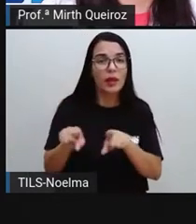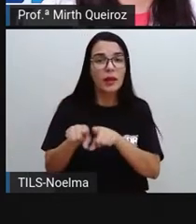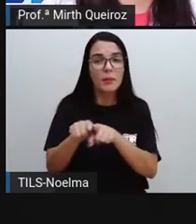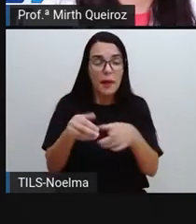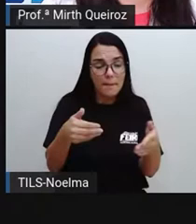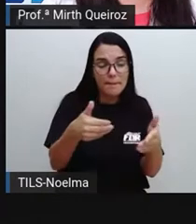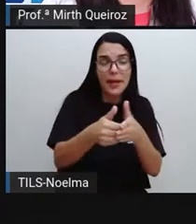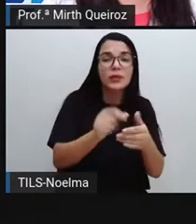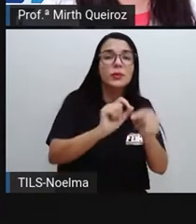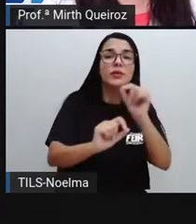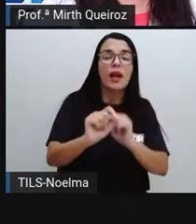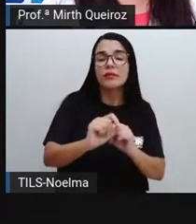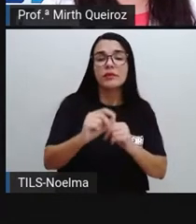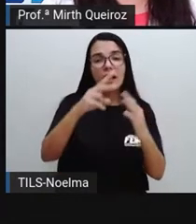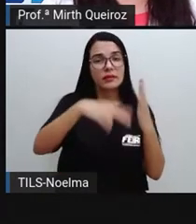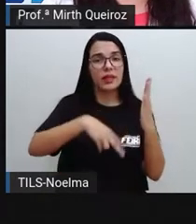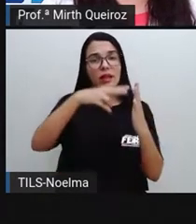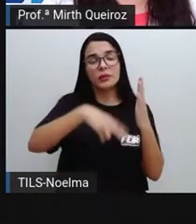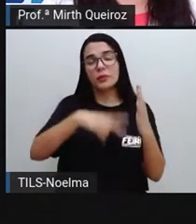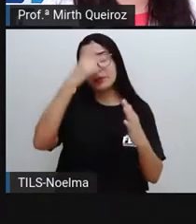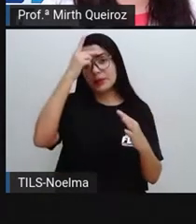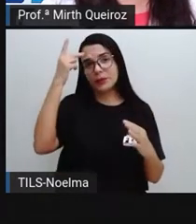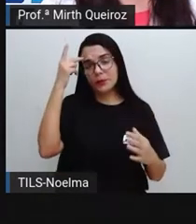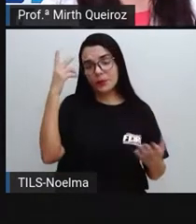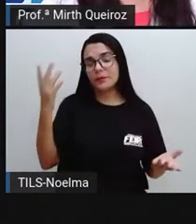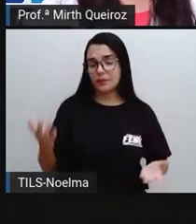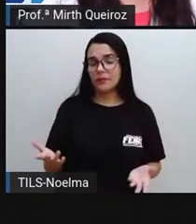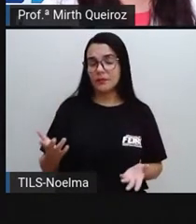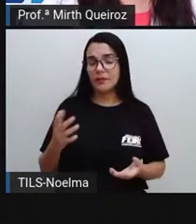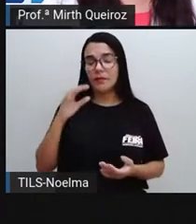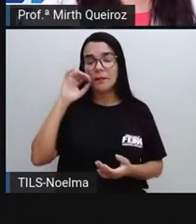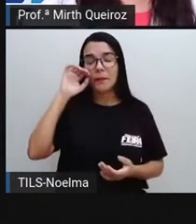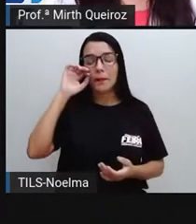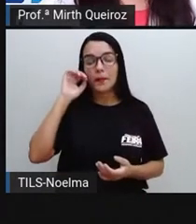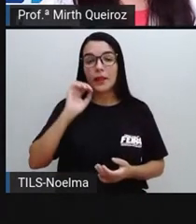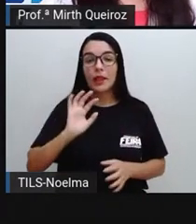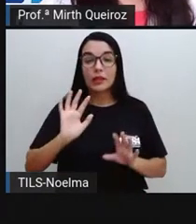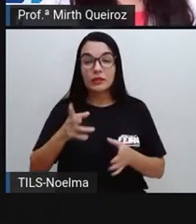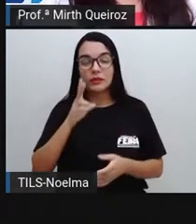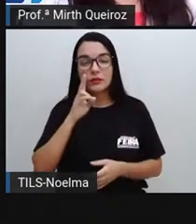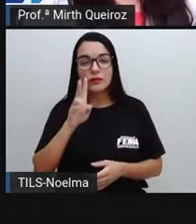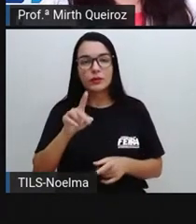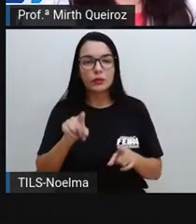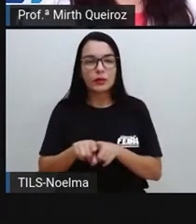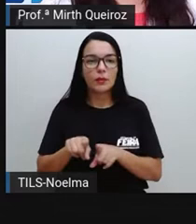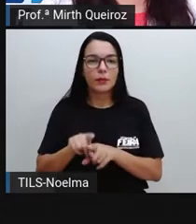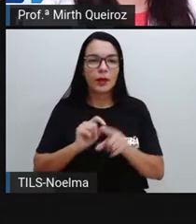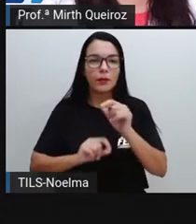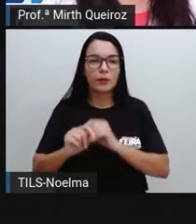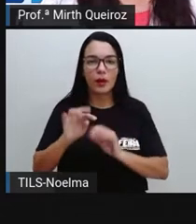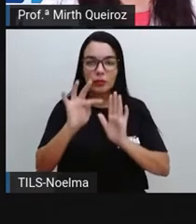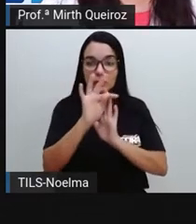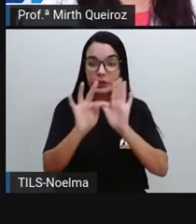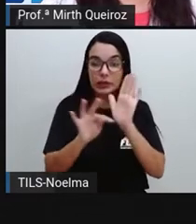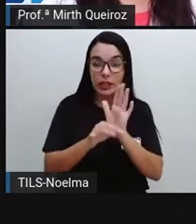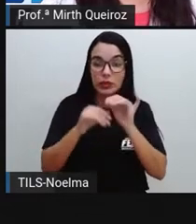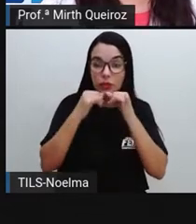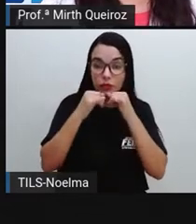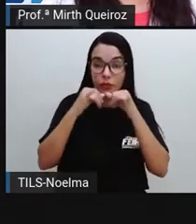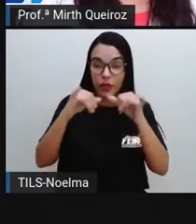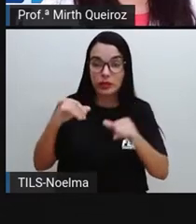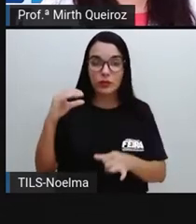aqui também a gente lembra um pouquinho sobre o que a gente viu, que esse texto de divulgação científica é